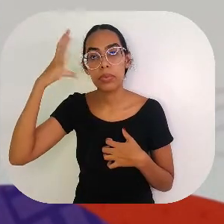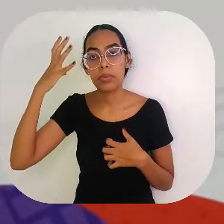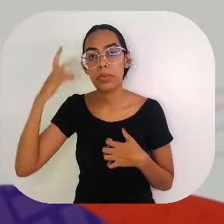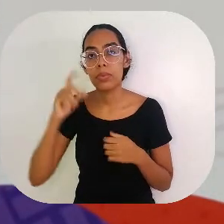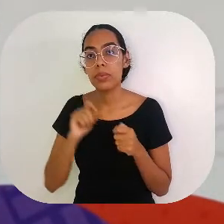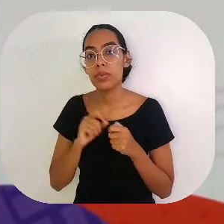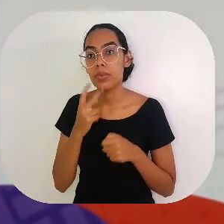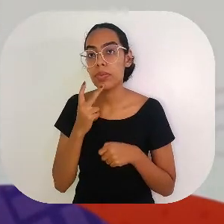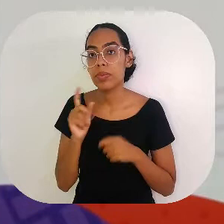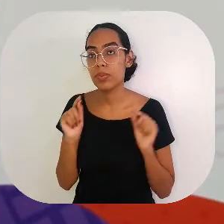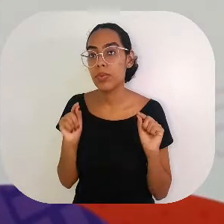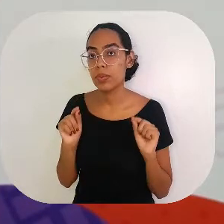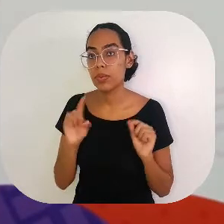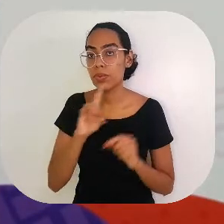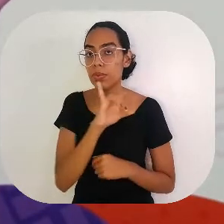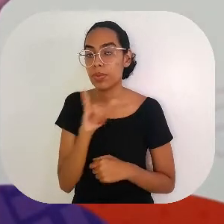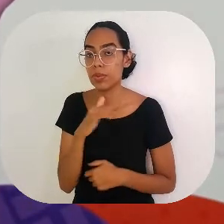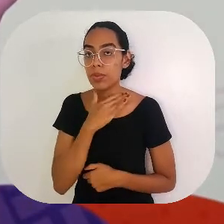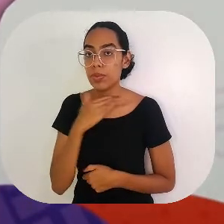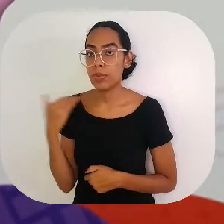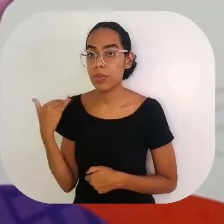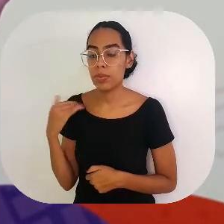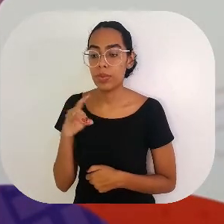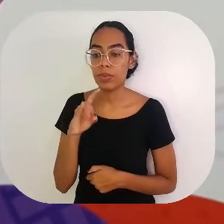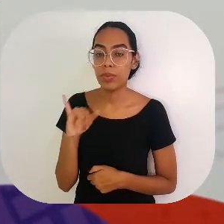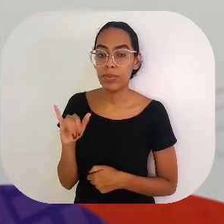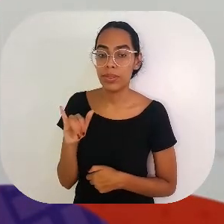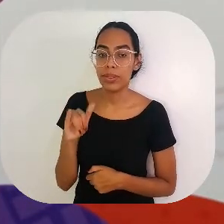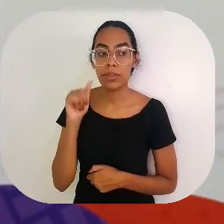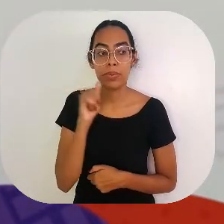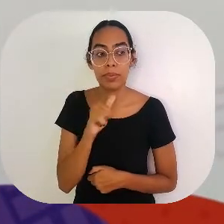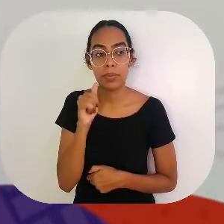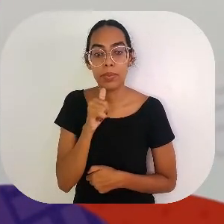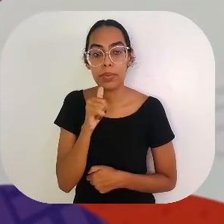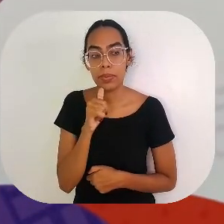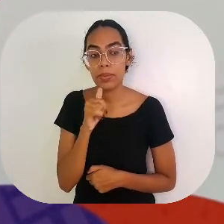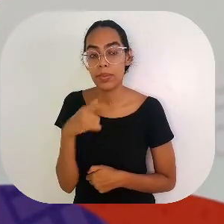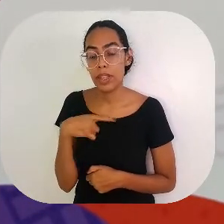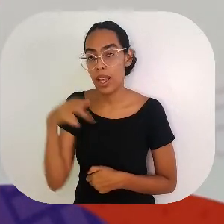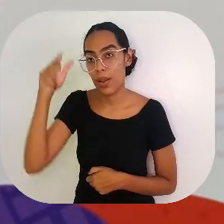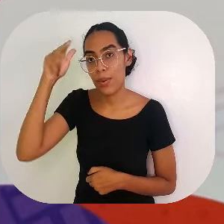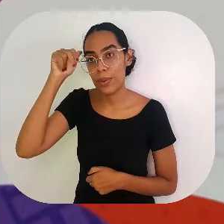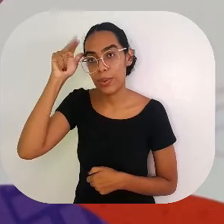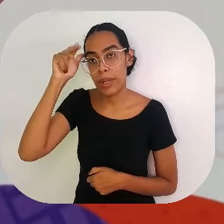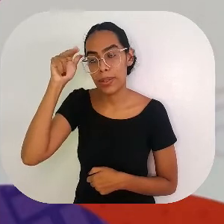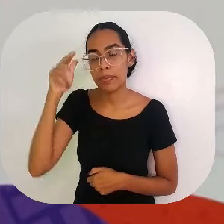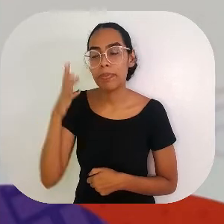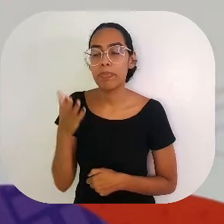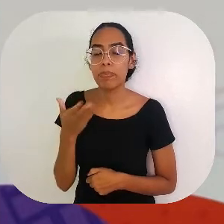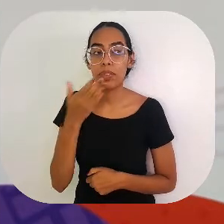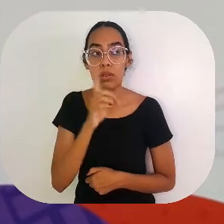resolveu dizer que o dia da morte dele seria no dia que a jumentinha do rapaz, porque ele tinha uma jumentinha,